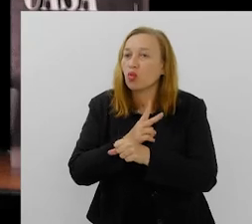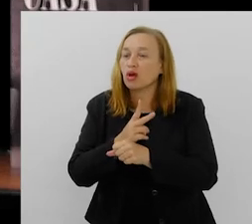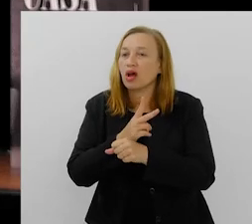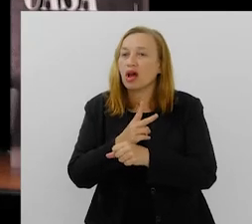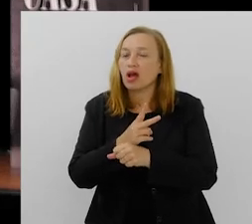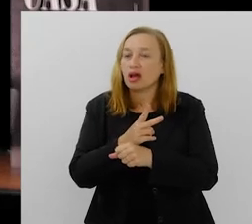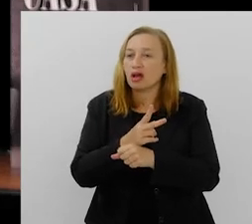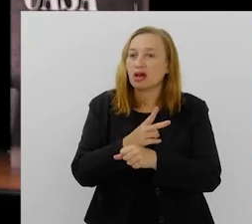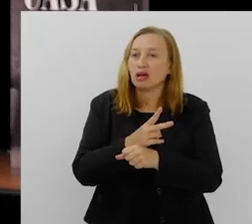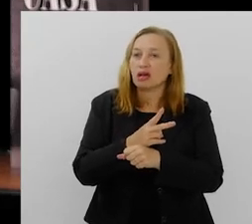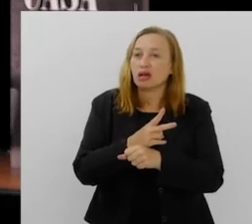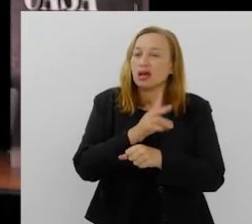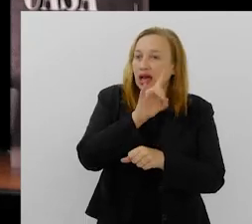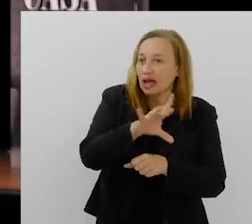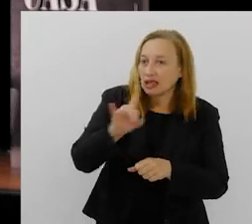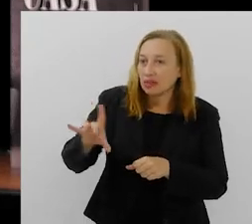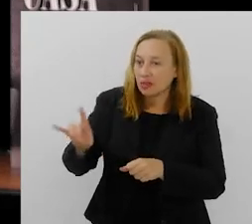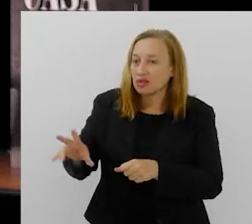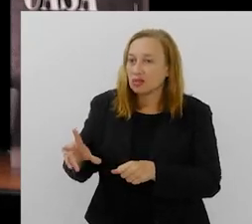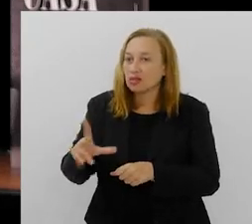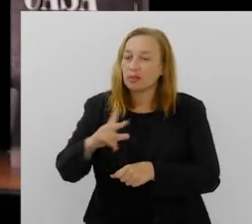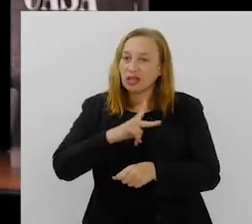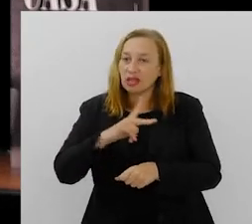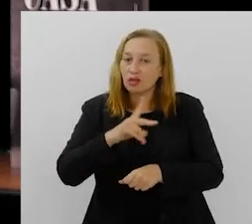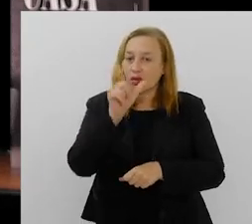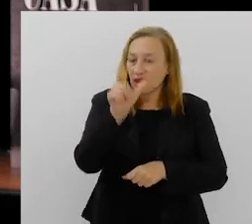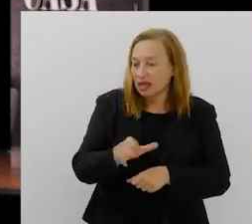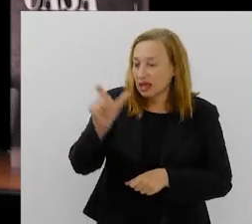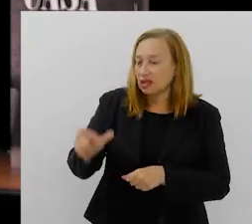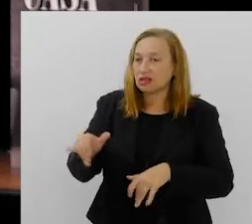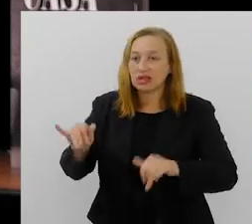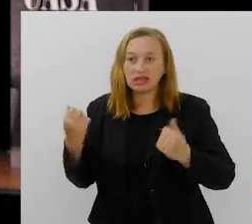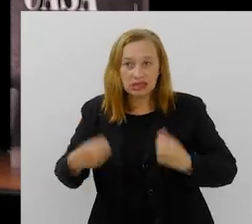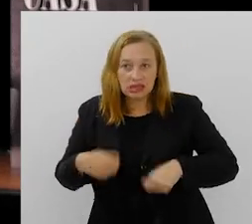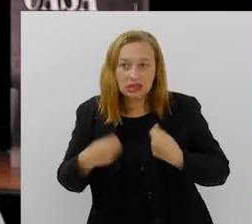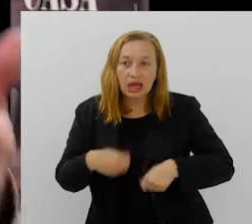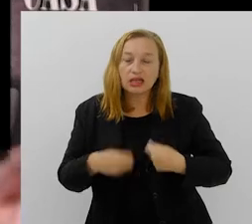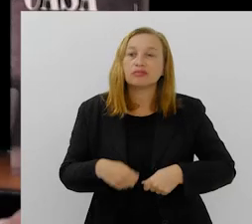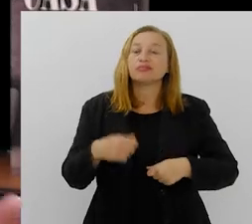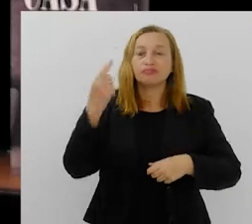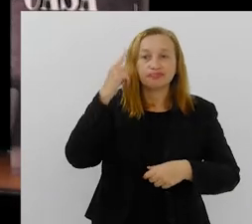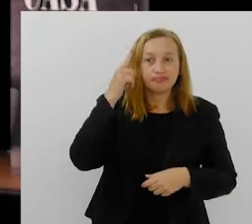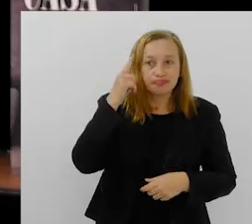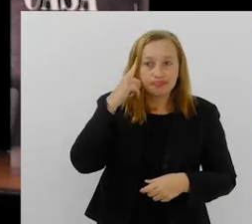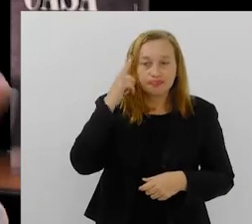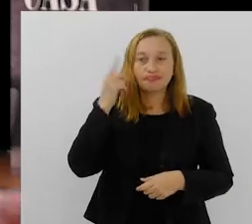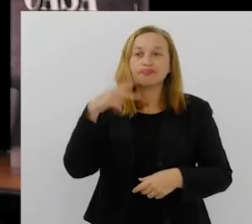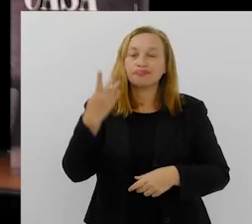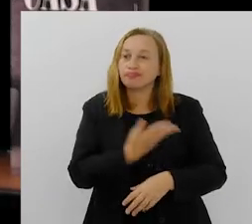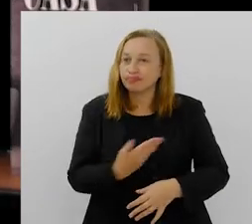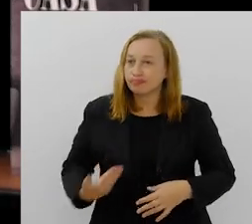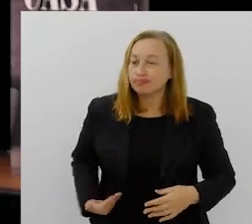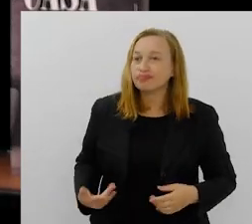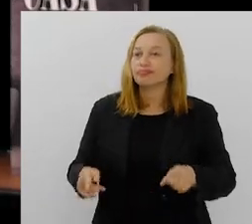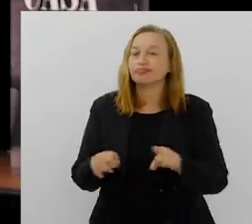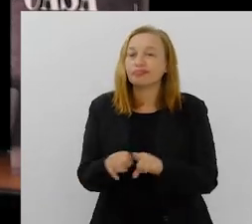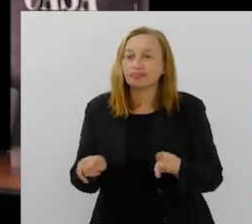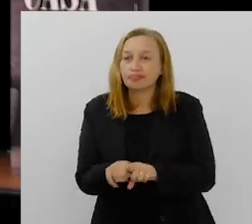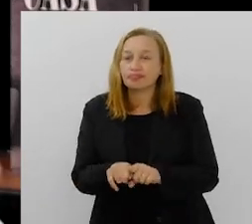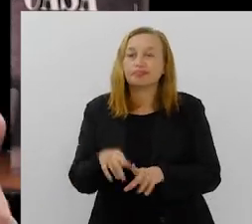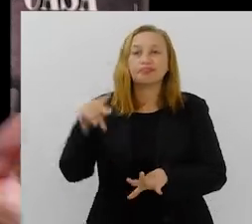lidar com o sofrimento de cada sujeito a partir das suas necessidades, né? De pensar políticas públicas, de fazer incidência, inclusive,